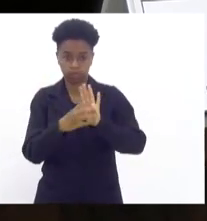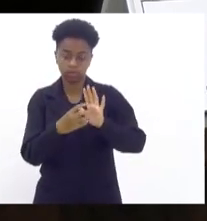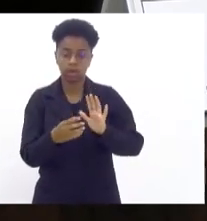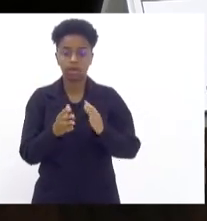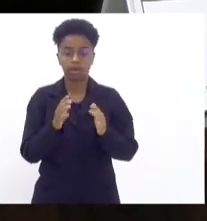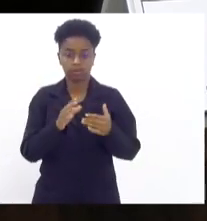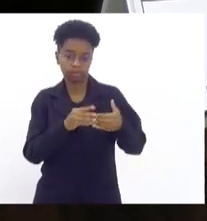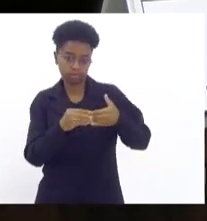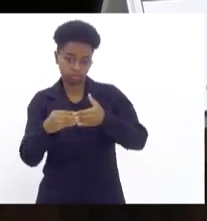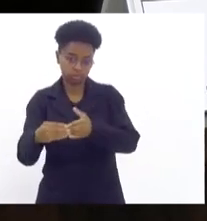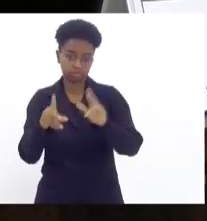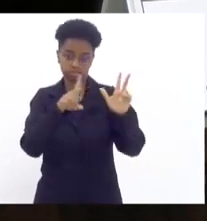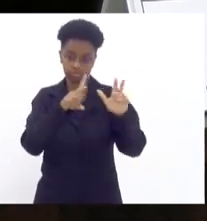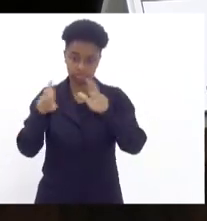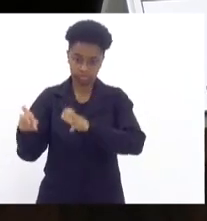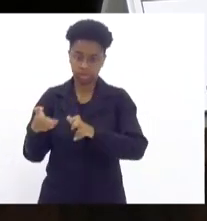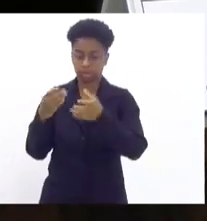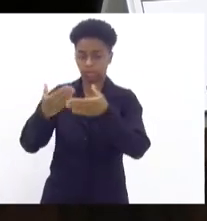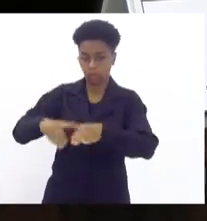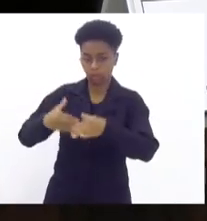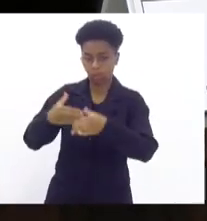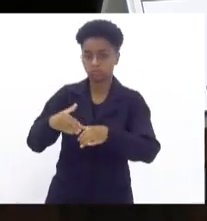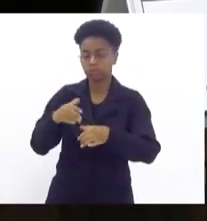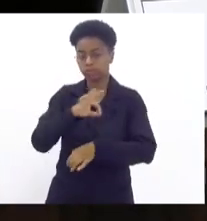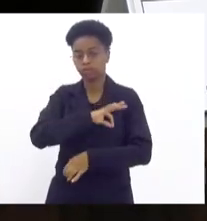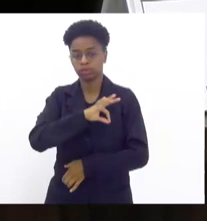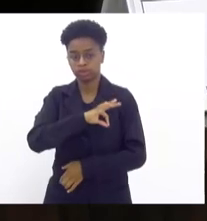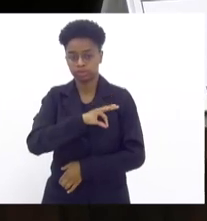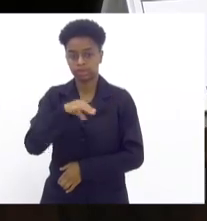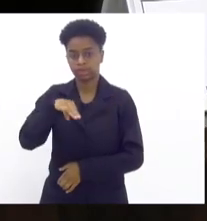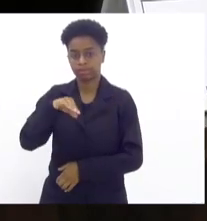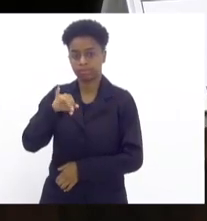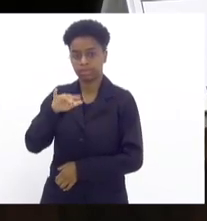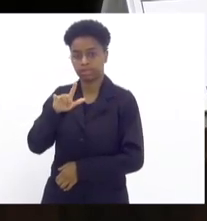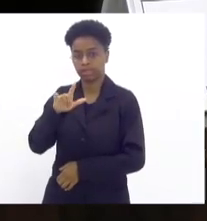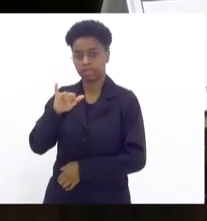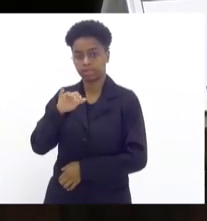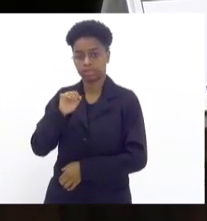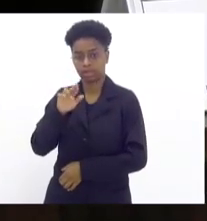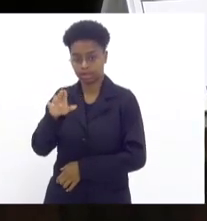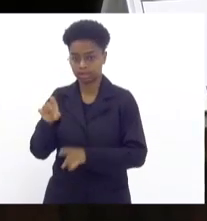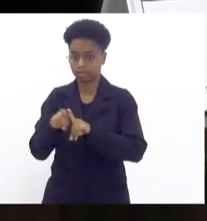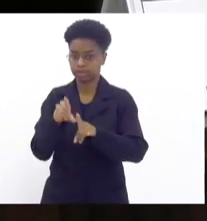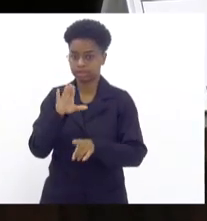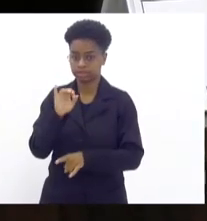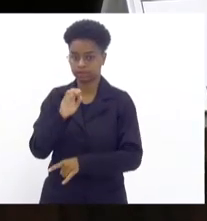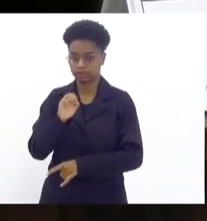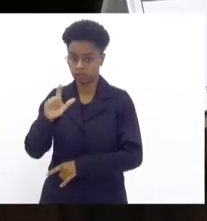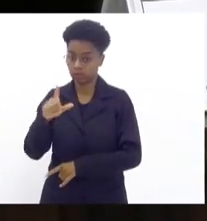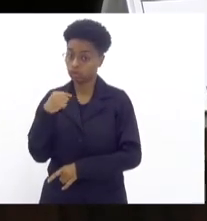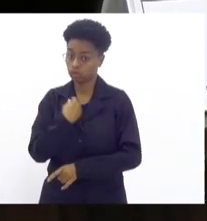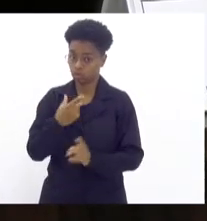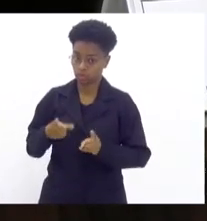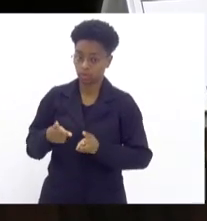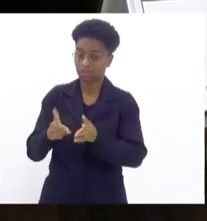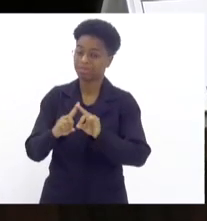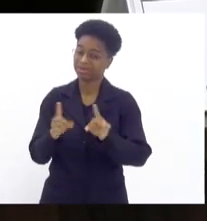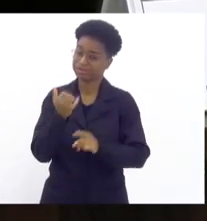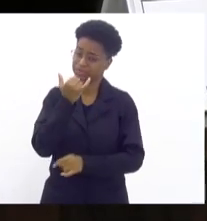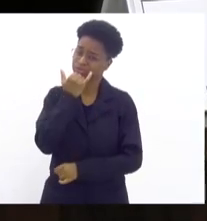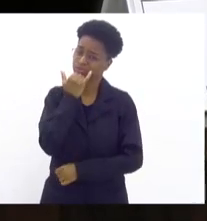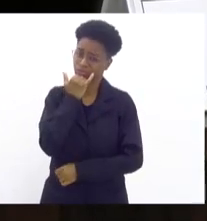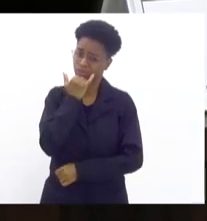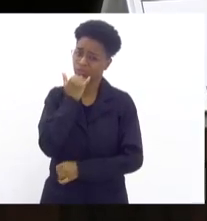questão dos concursos da polícia militar, da polícia civil. Nós estamos dando continuidade. Agora, me perdoe a